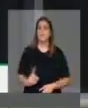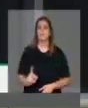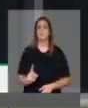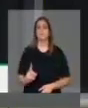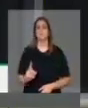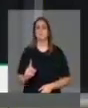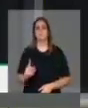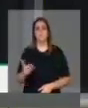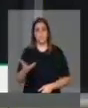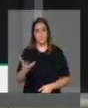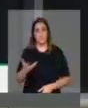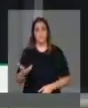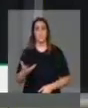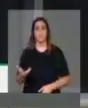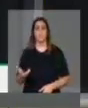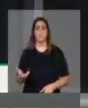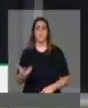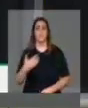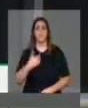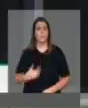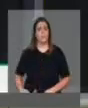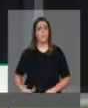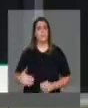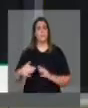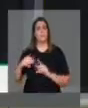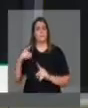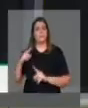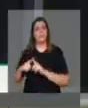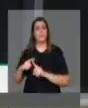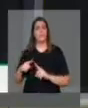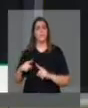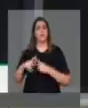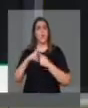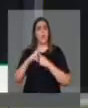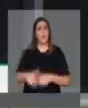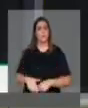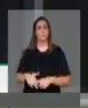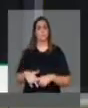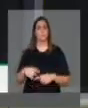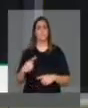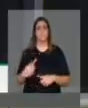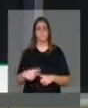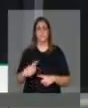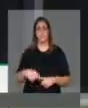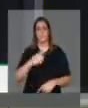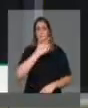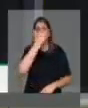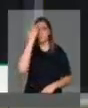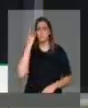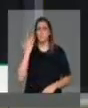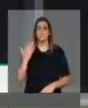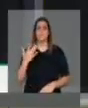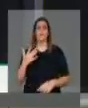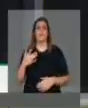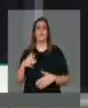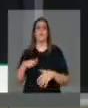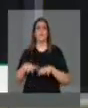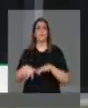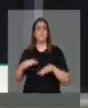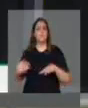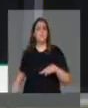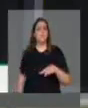corrigir a relação Estado-Igreja, para que os morimbundos, os excluídos da sociedade,